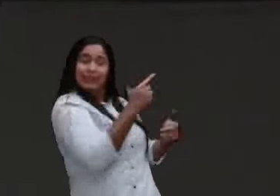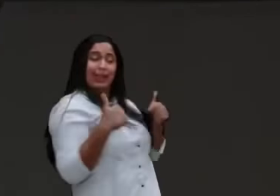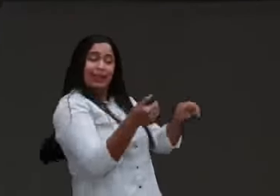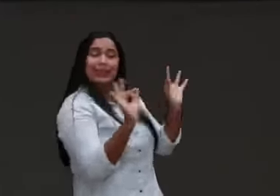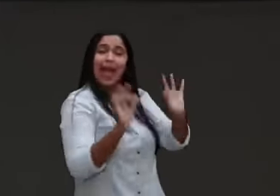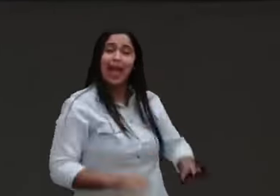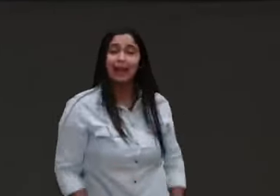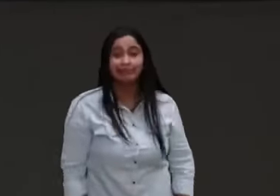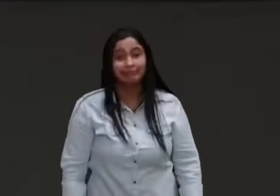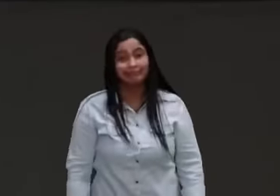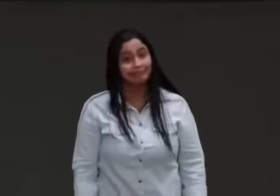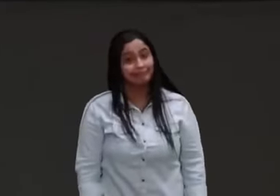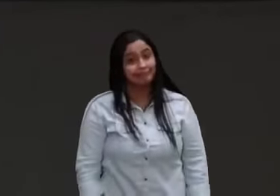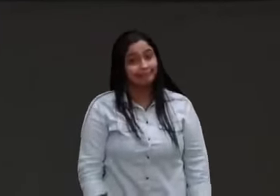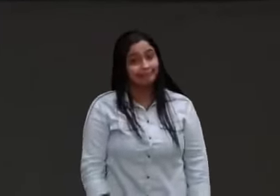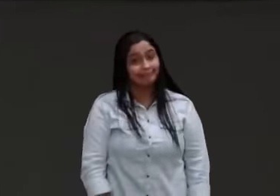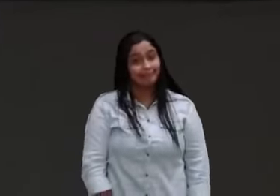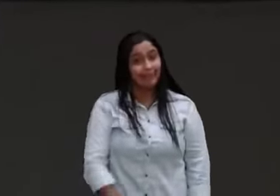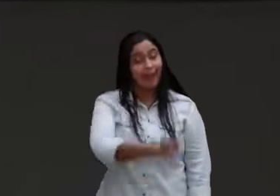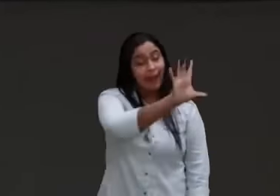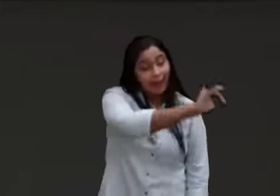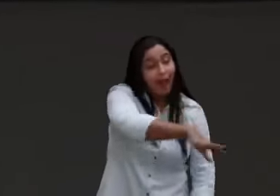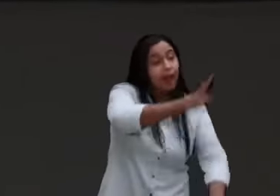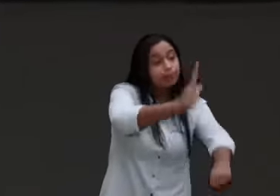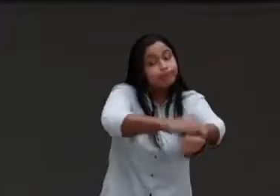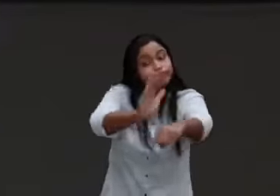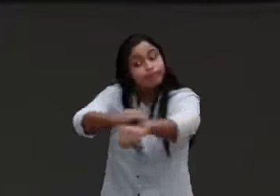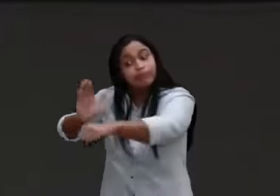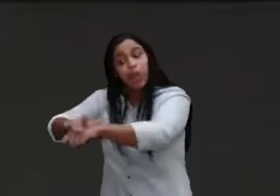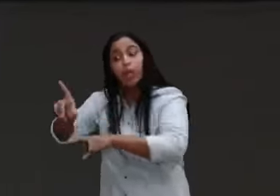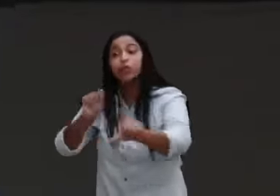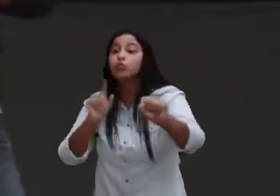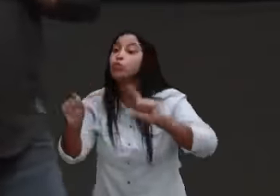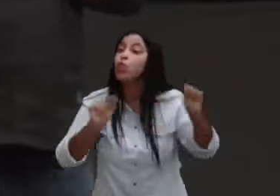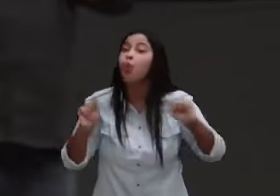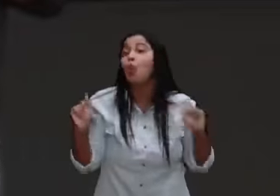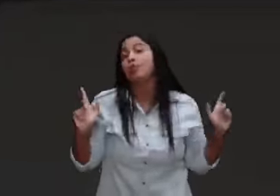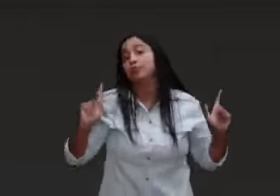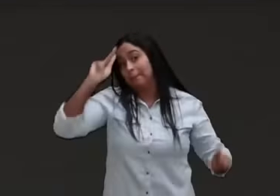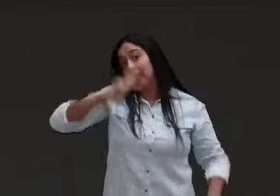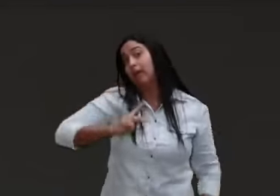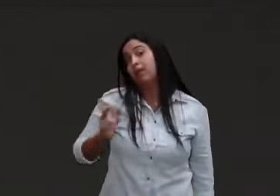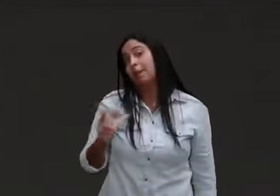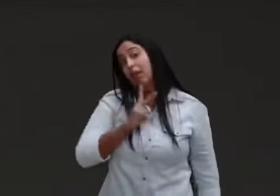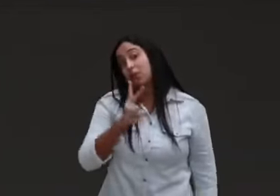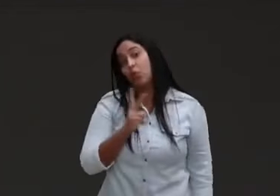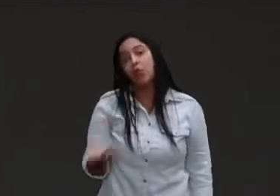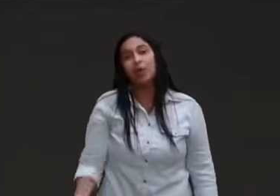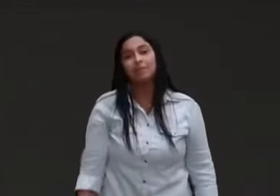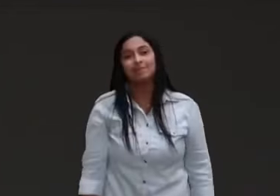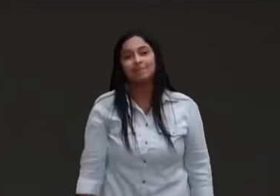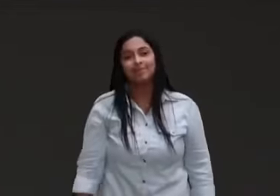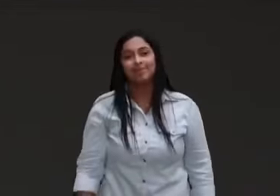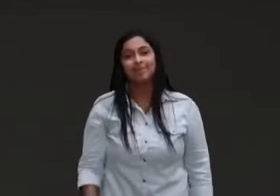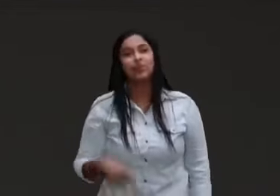escolhas, e idade, a gente mede por números,